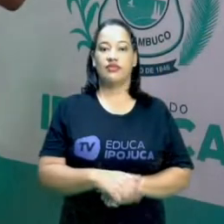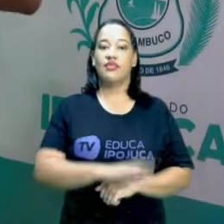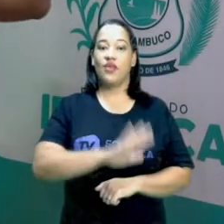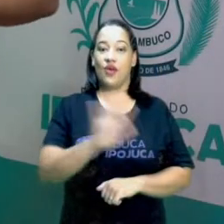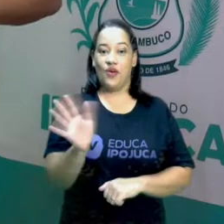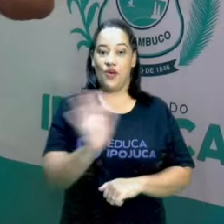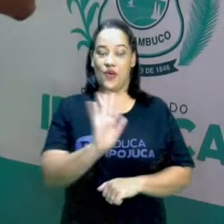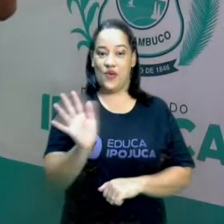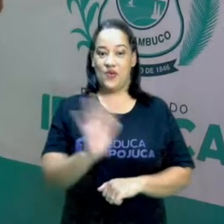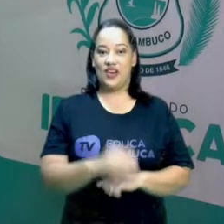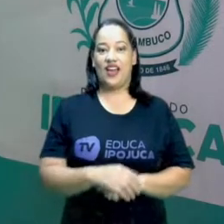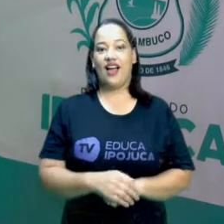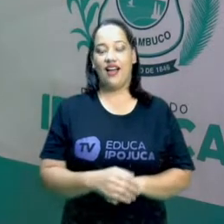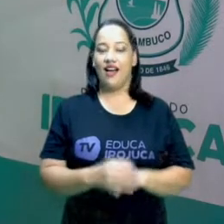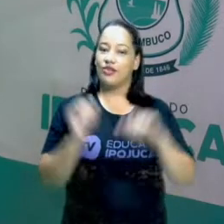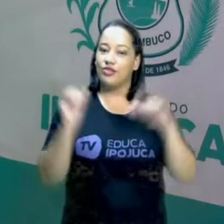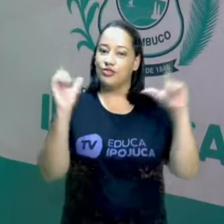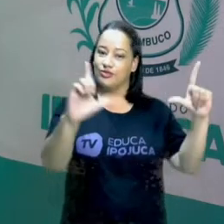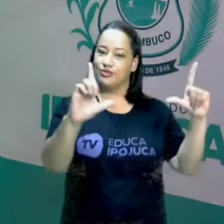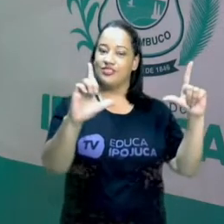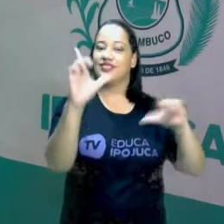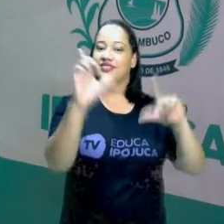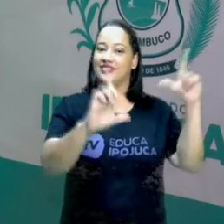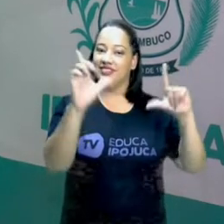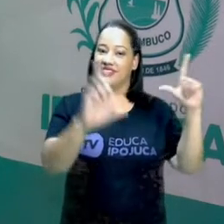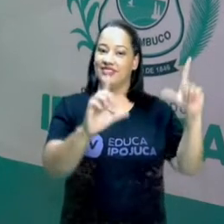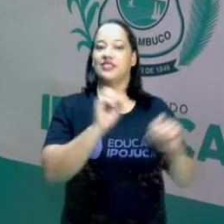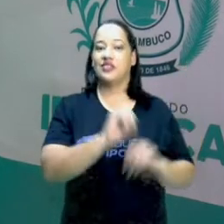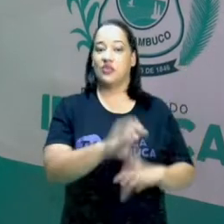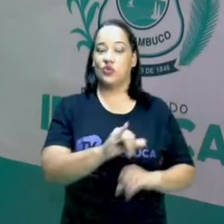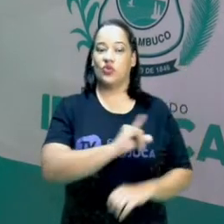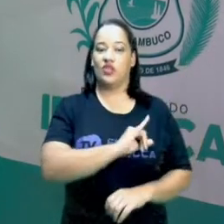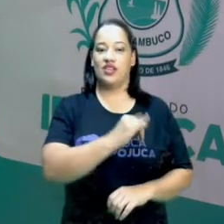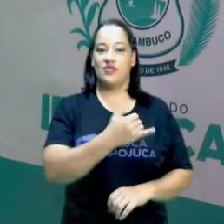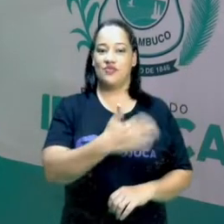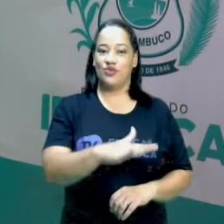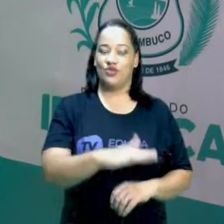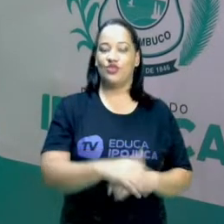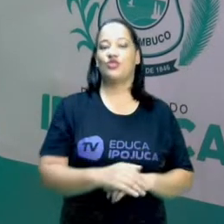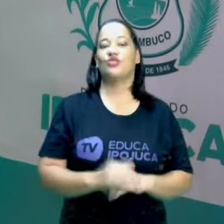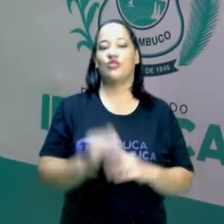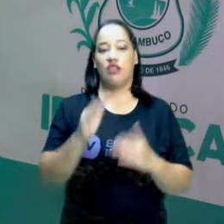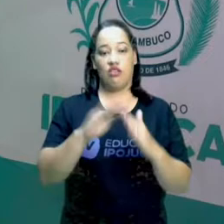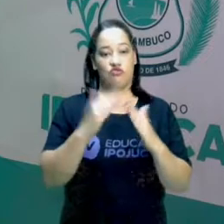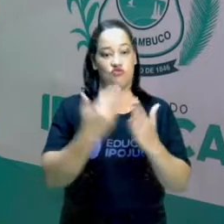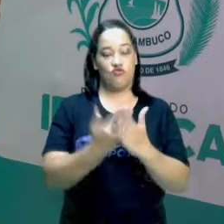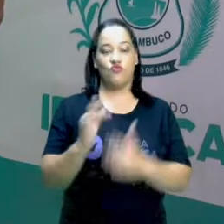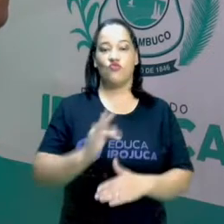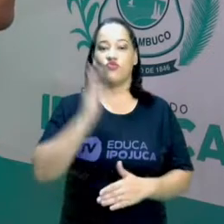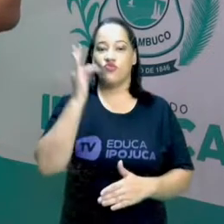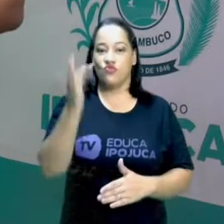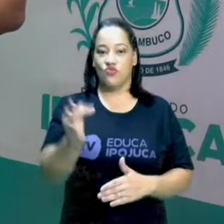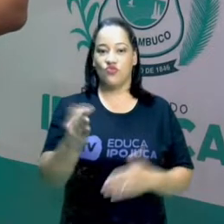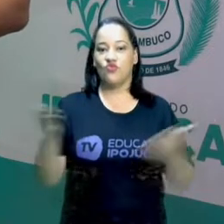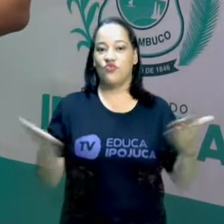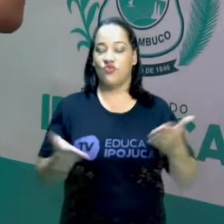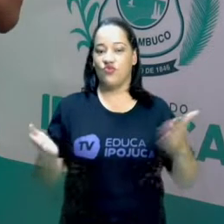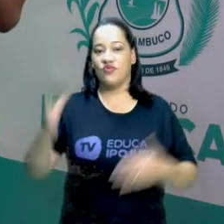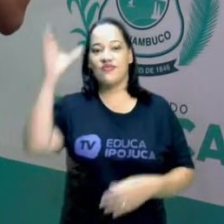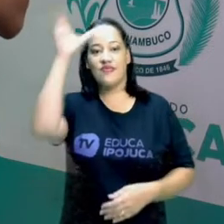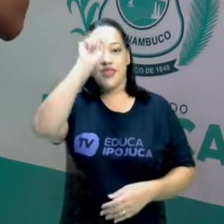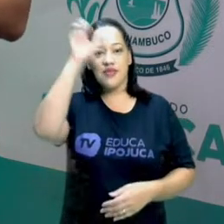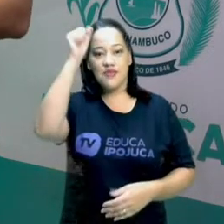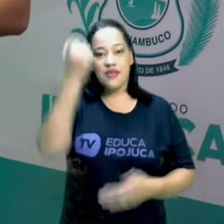Olá, está no ar a TV Educa e Pozuca, a escola do futuro. É o momento de aprender